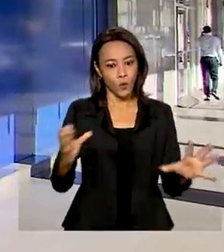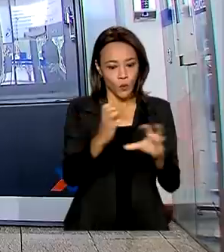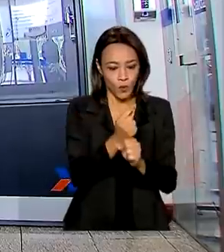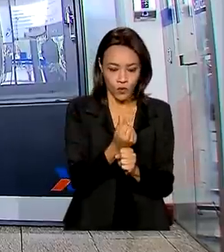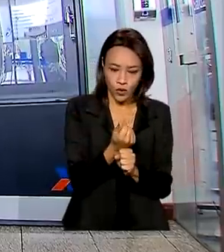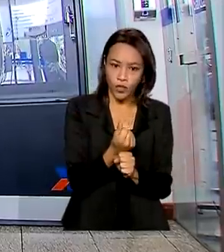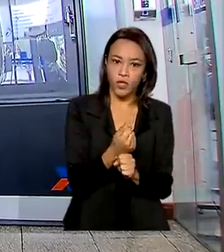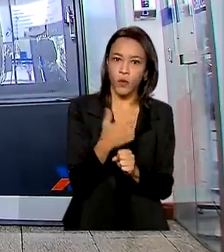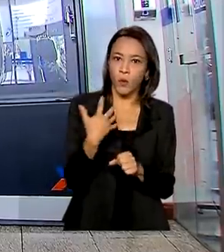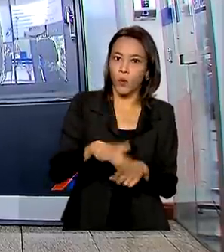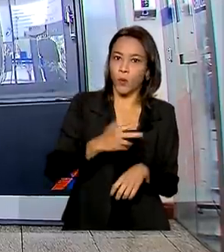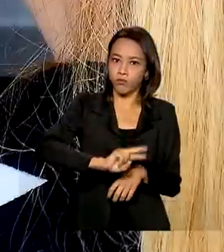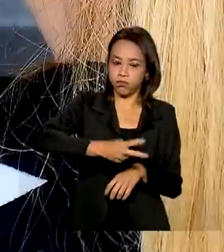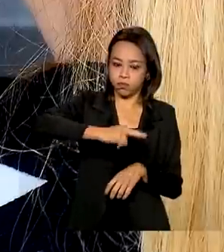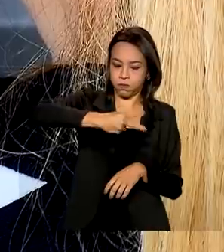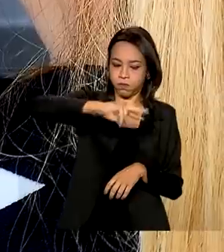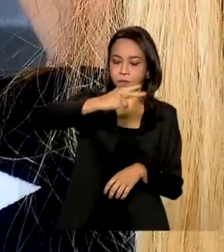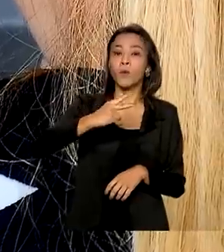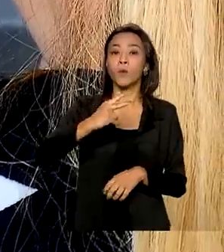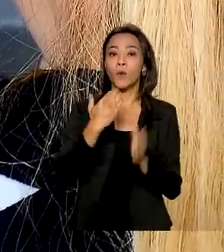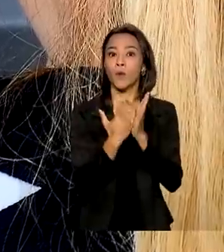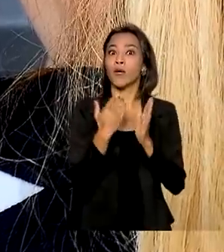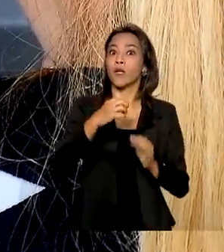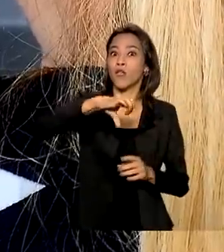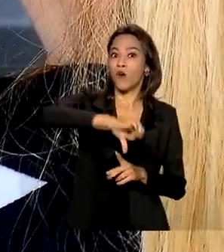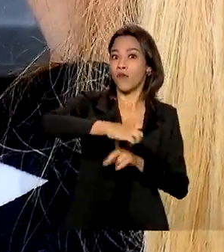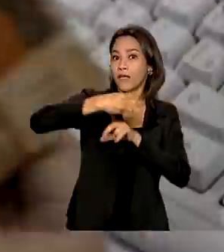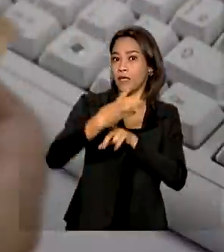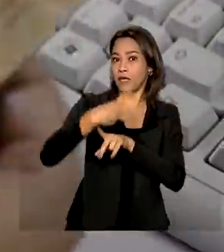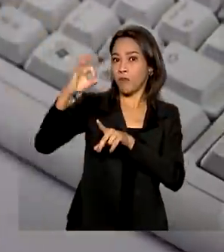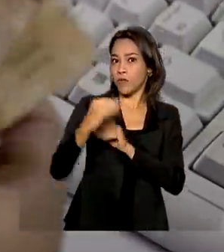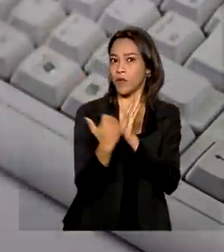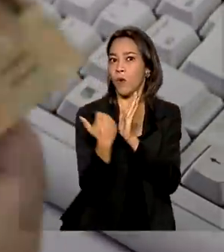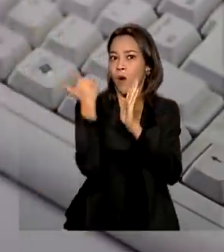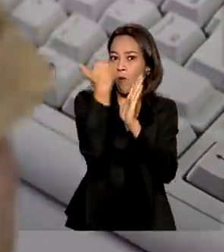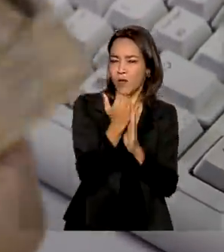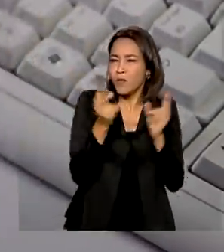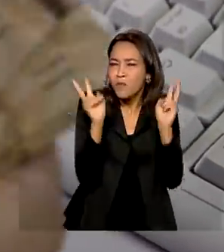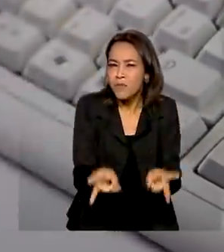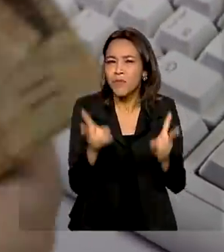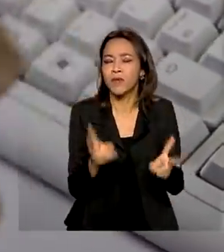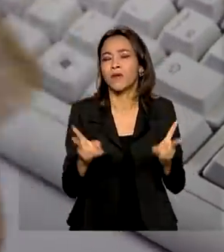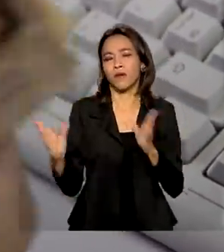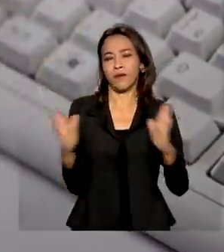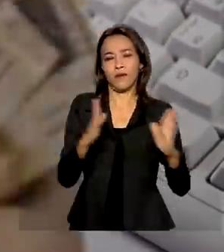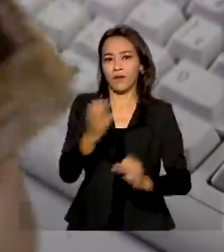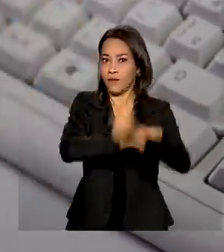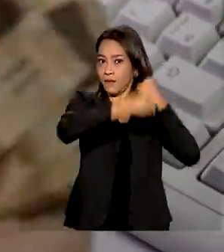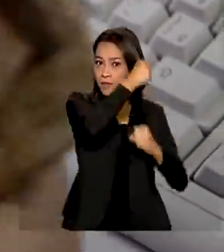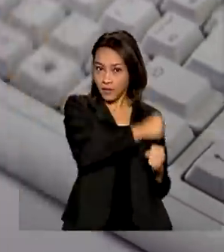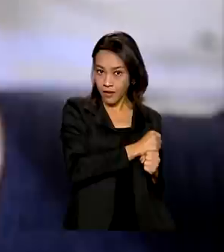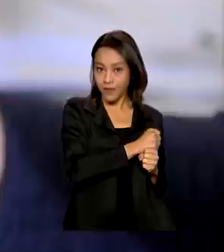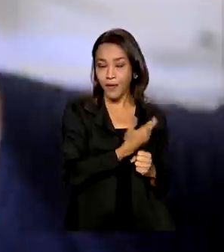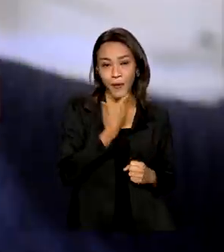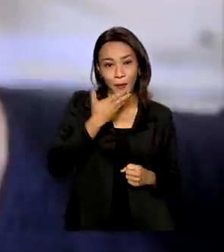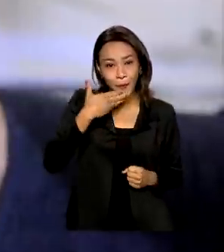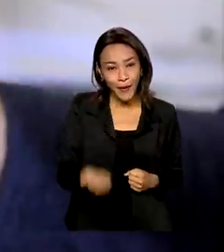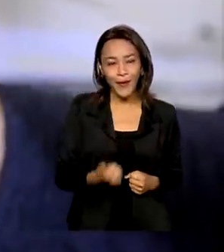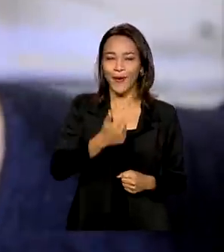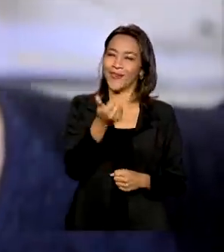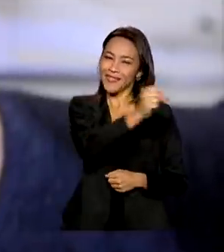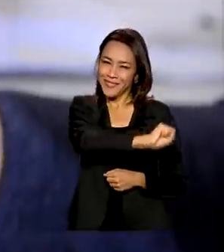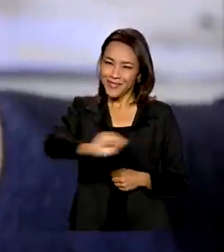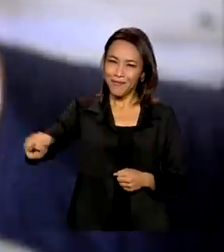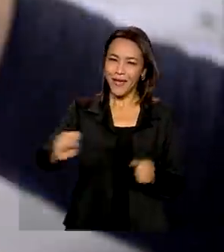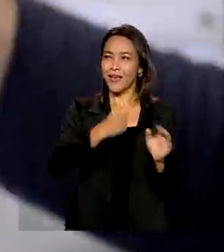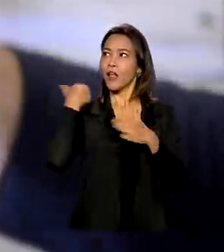Federal. Um crescimento de mais de 93% em relação ao mesmo período do ano passado. E o melhor semestre de